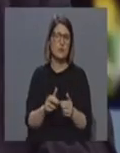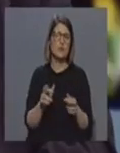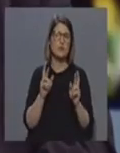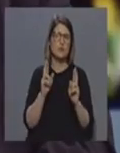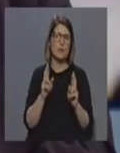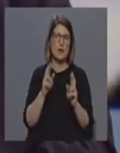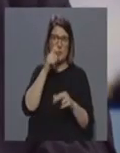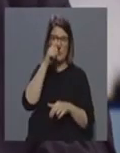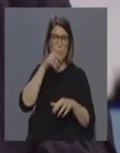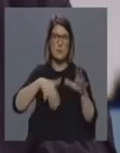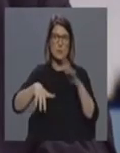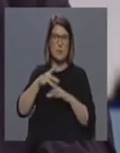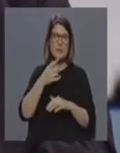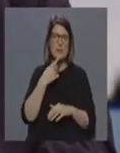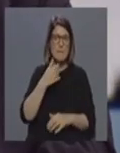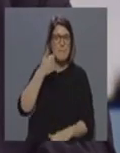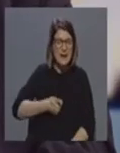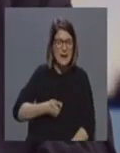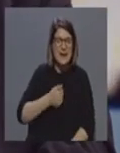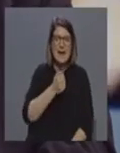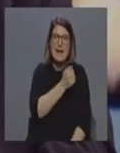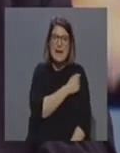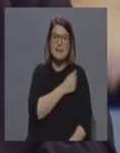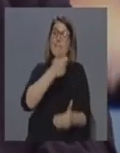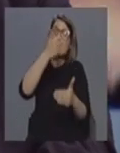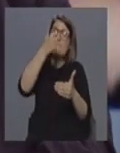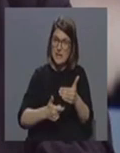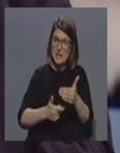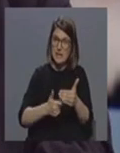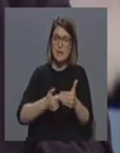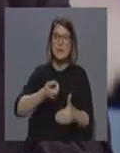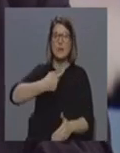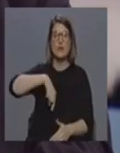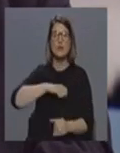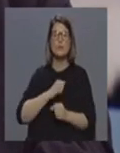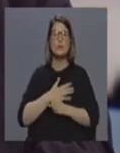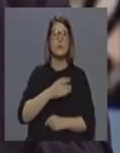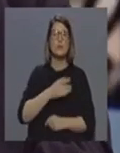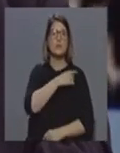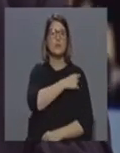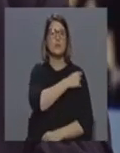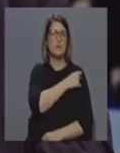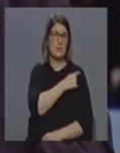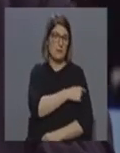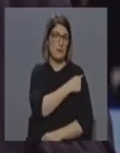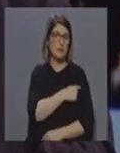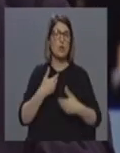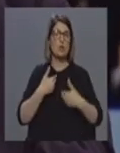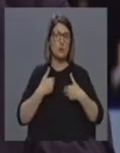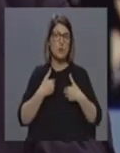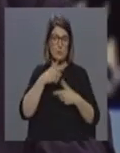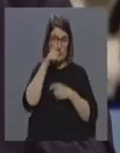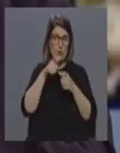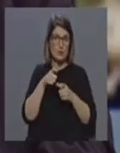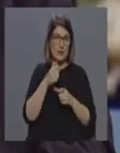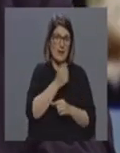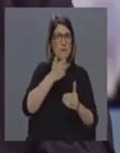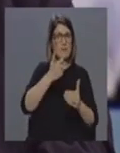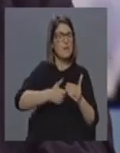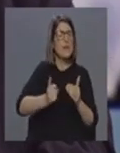população perceba que é para ficar em casa. Para nós, enfermeiros, de certa forma ajuda-nos um pouco também, se as pessoas ficarem em casa,